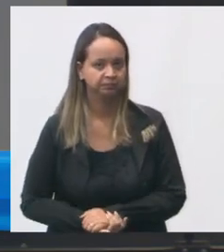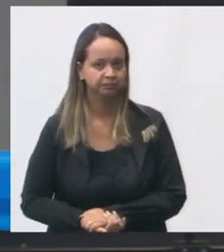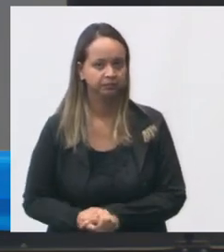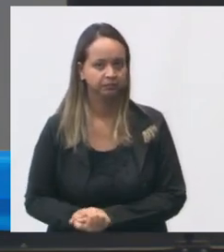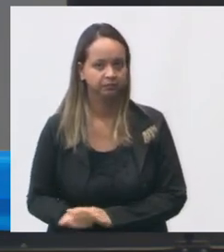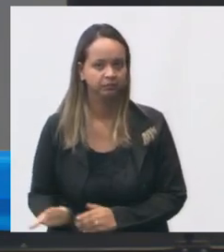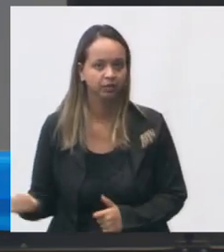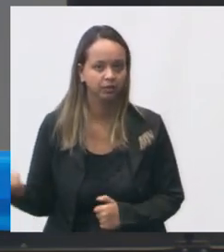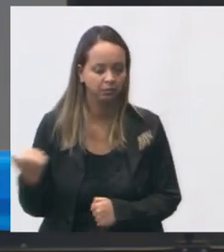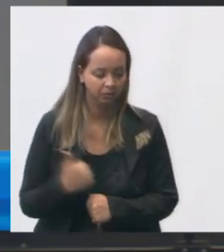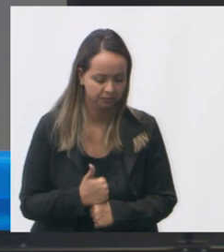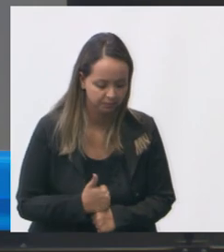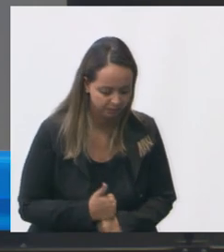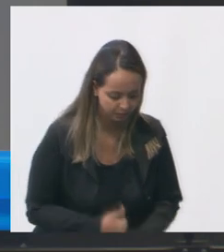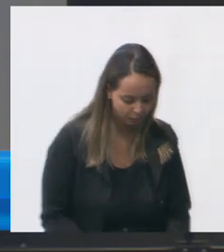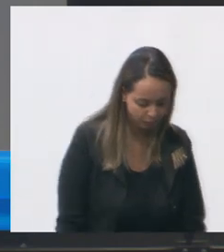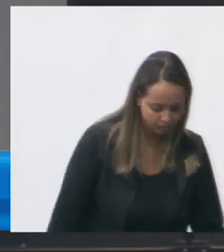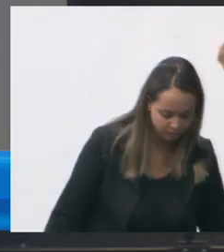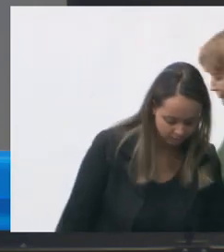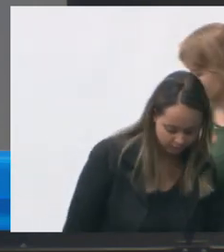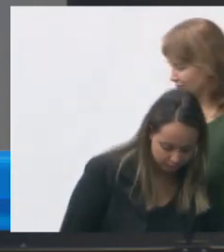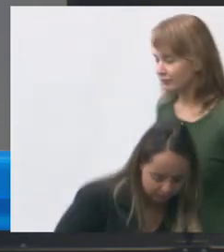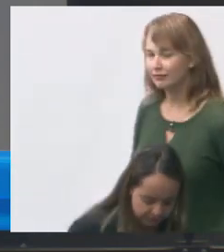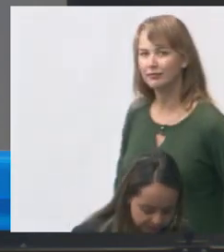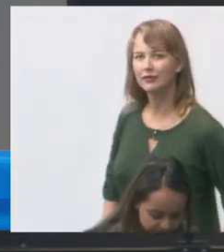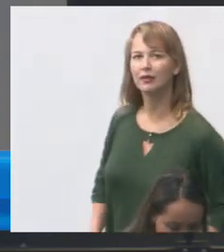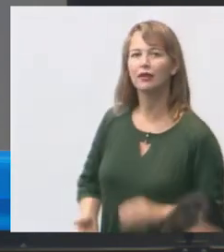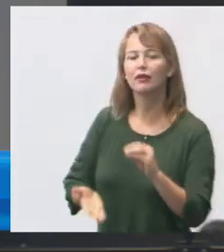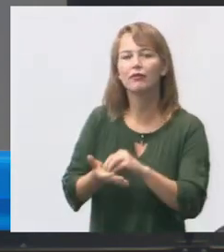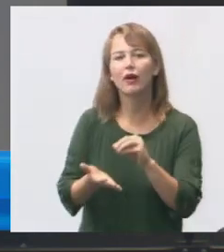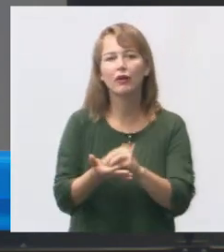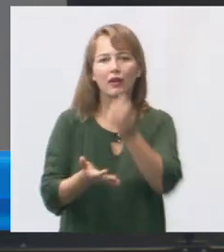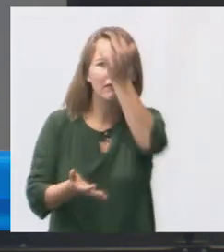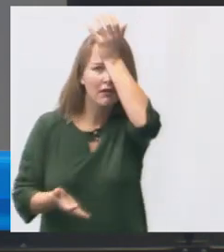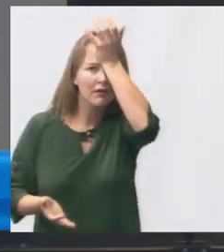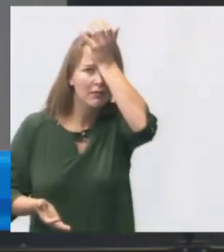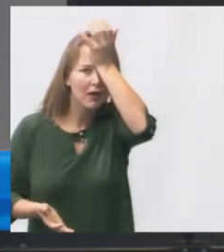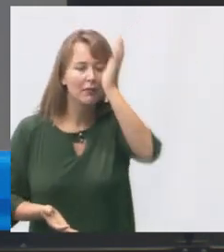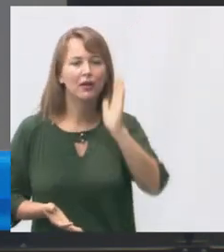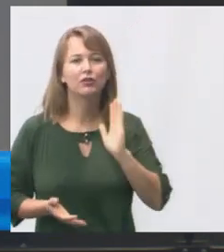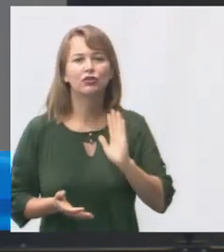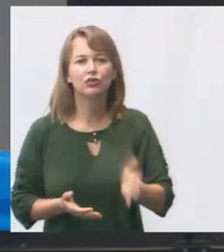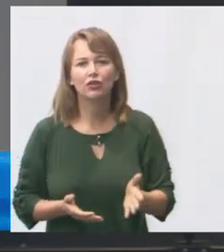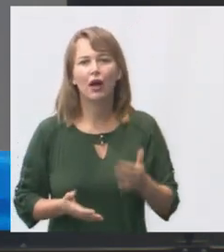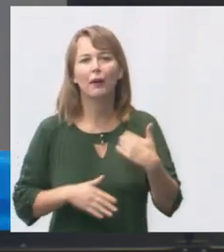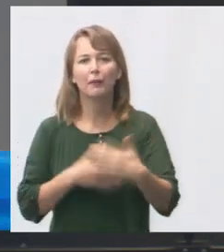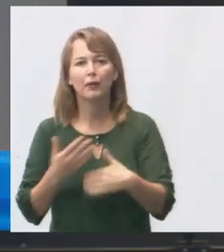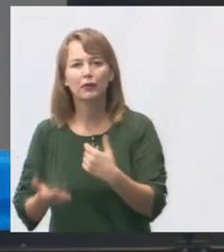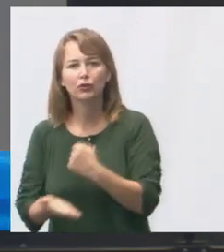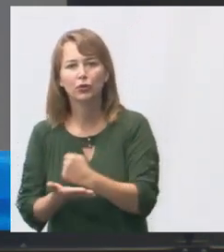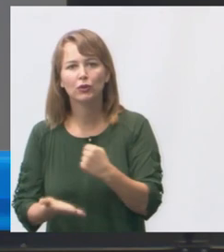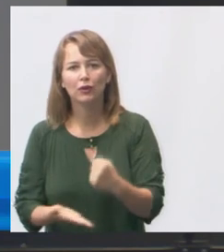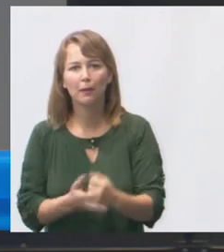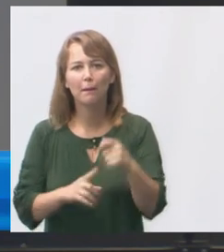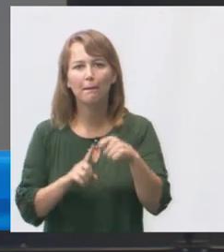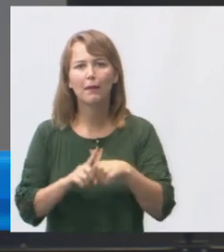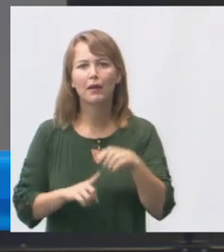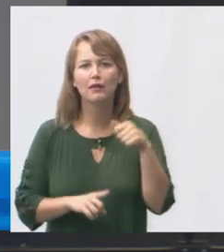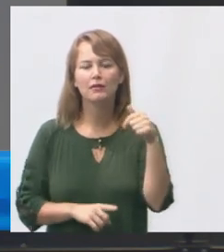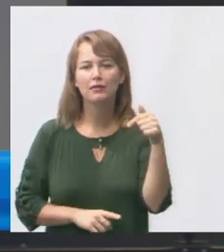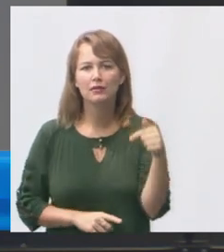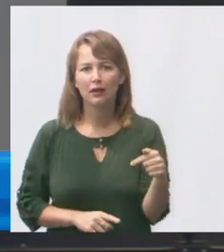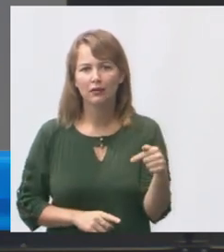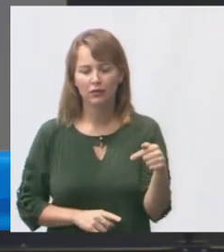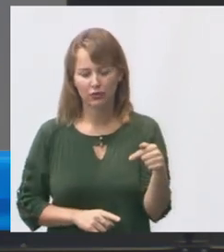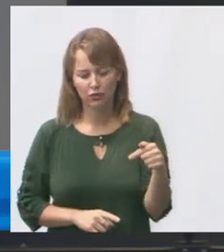deficiência no quadro funcionário falta apenas o enfermeiro que já estava em processo de contratação na época também no mês 7 que a gente esteve